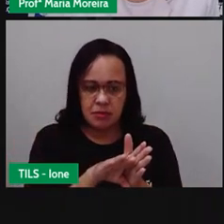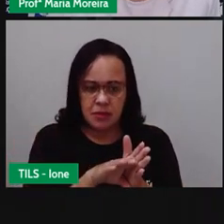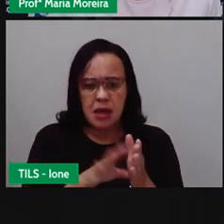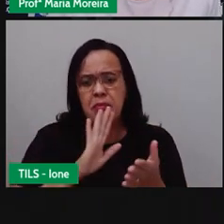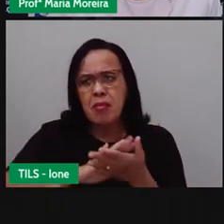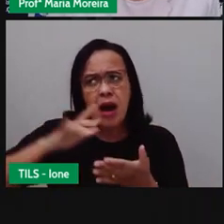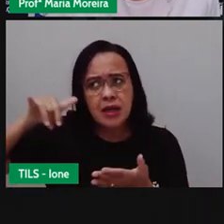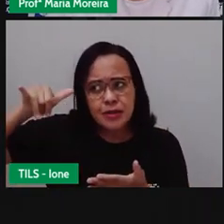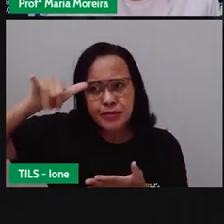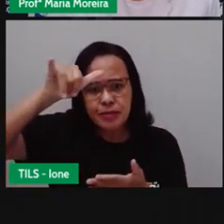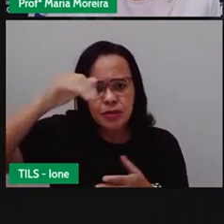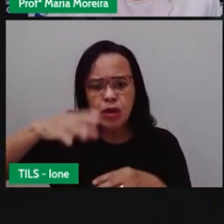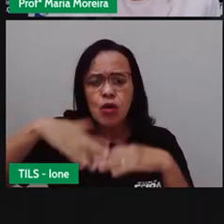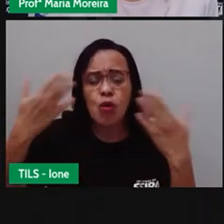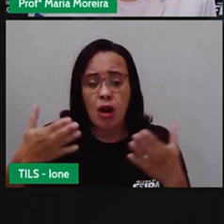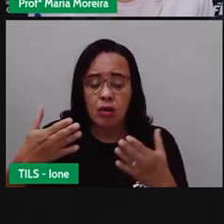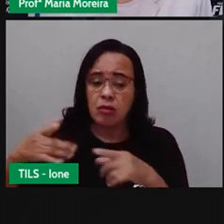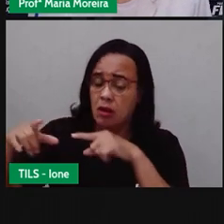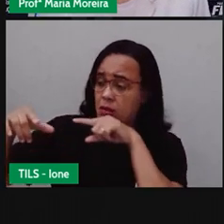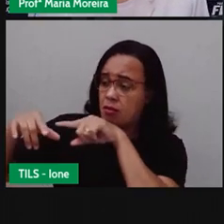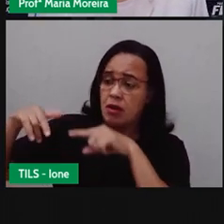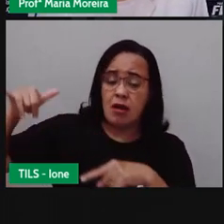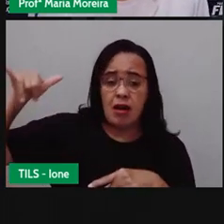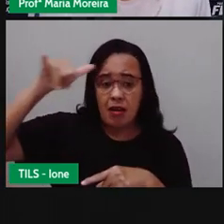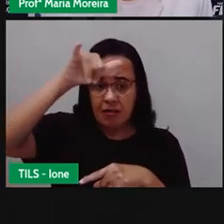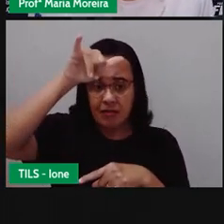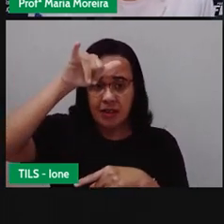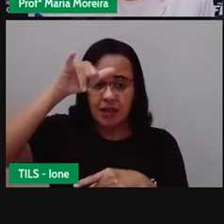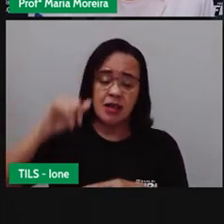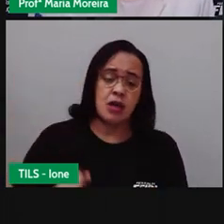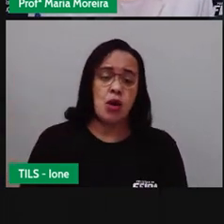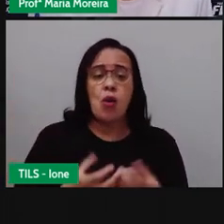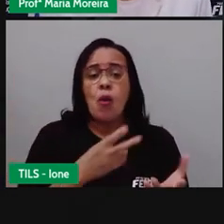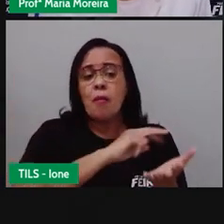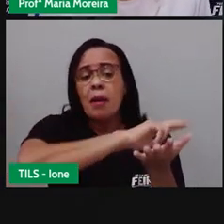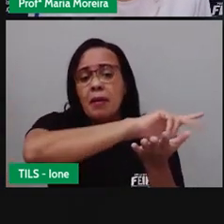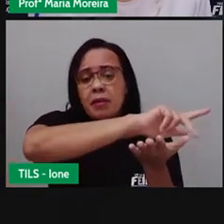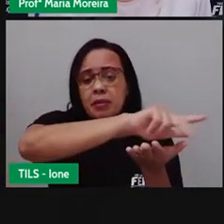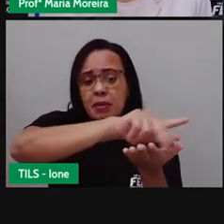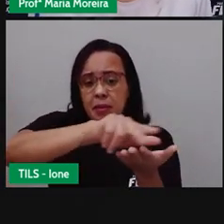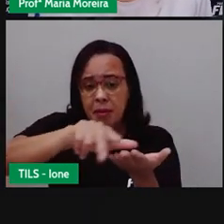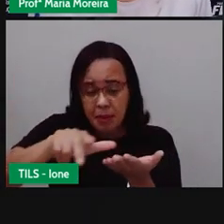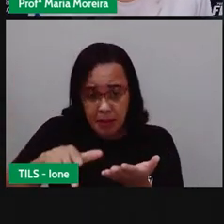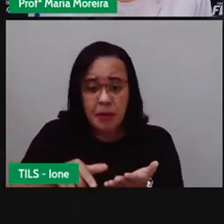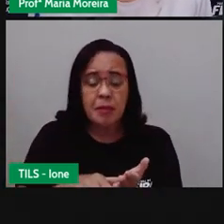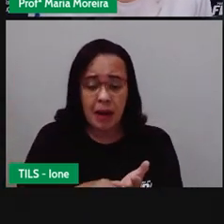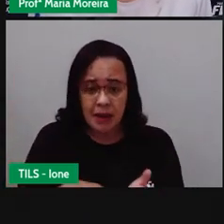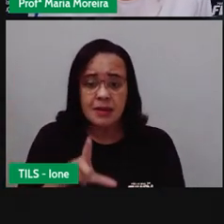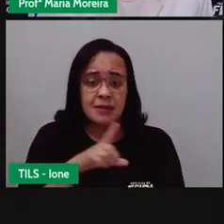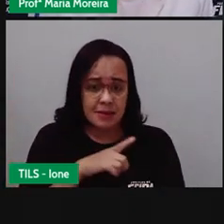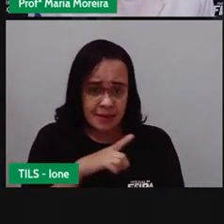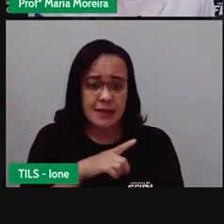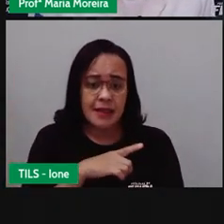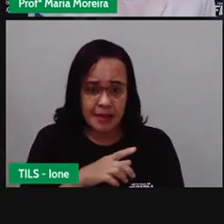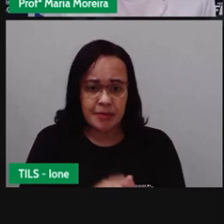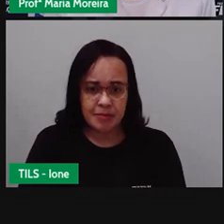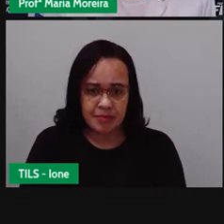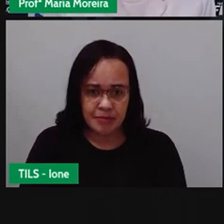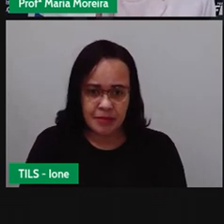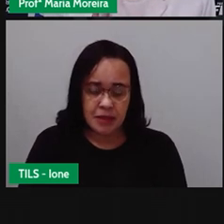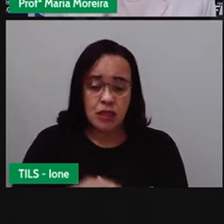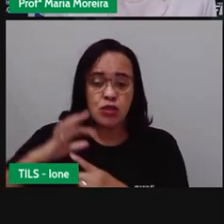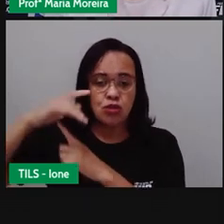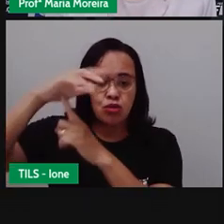aéreos? O avião, o helicóptero, dirigíveis, temos aí o jatinho também, não é isso? E temos